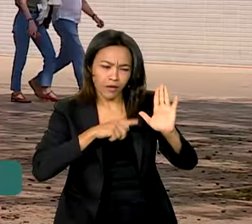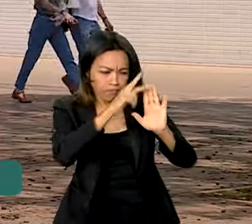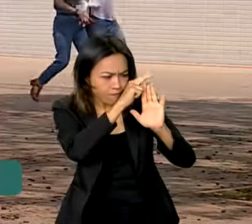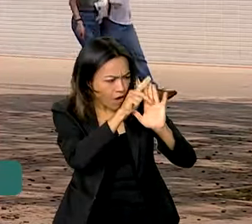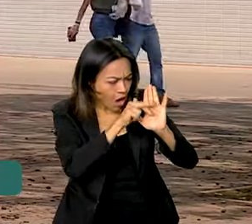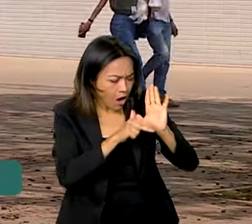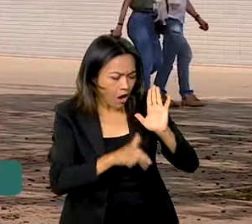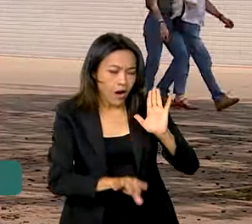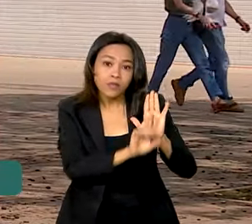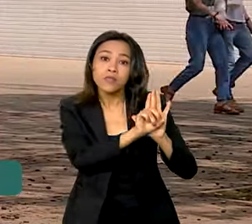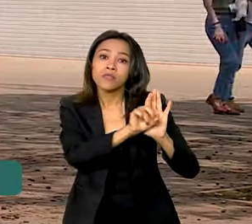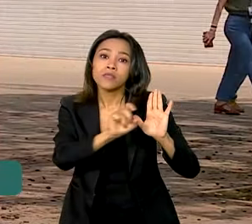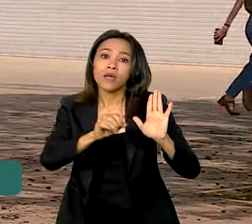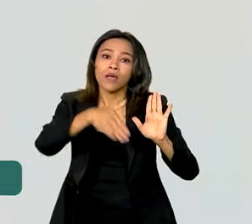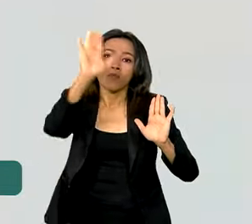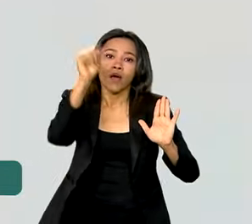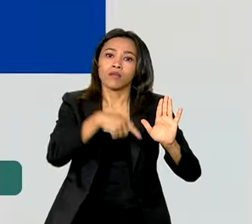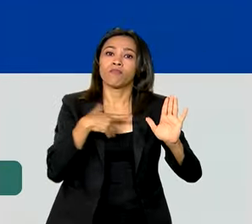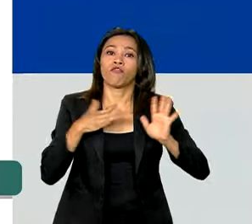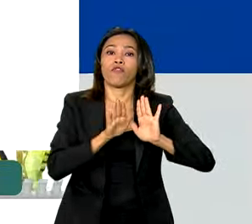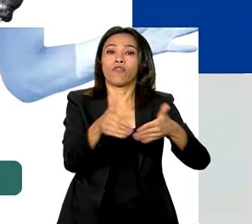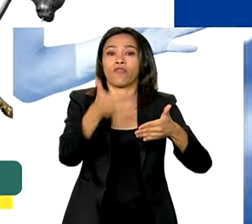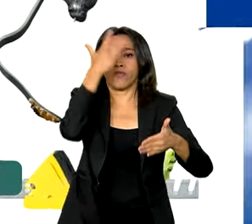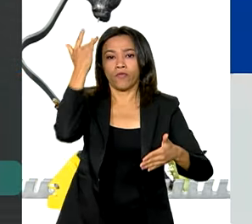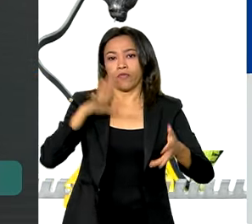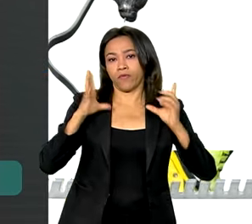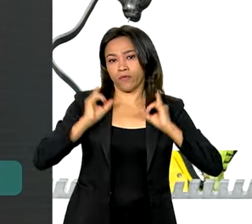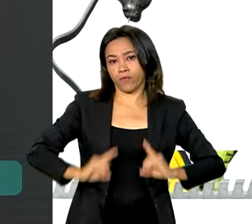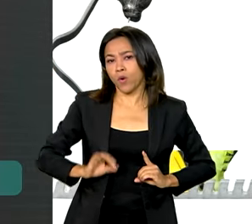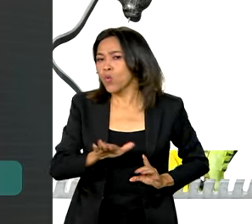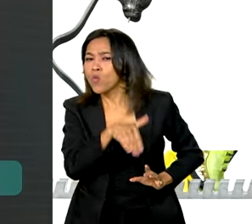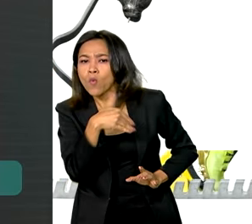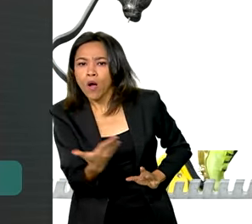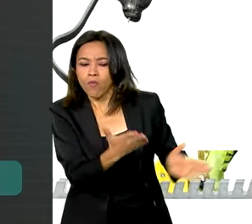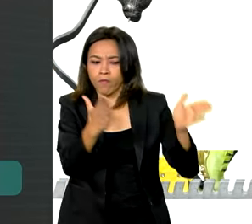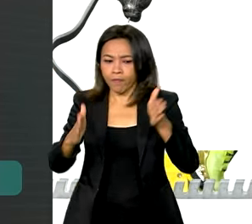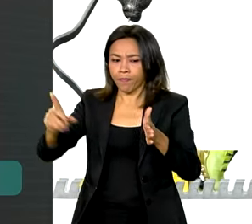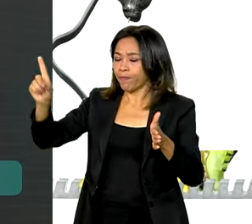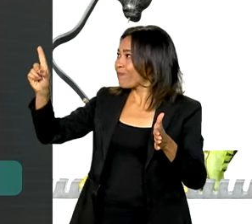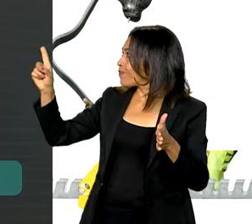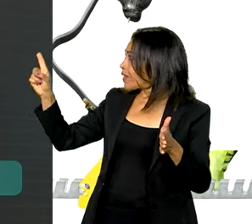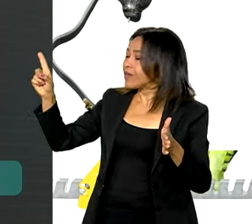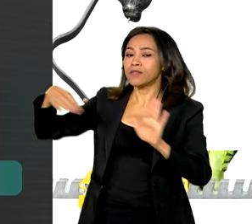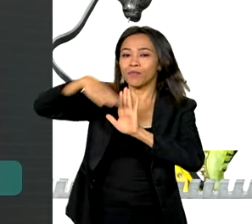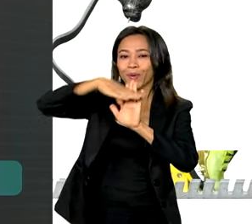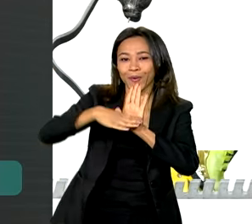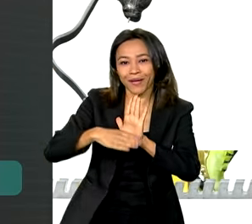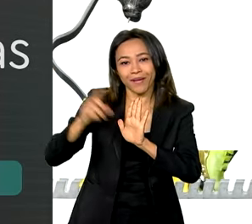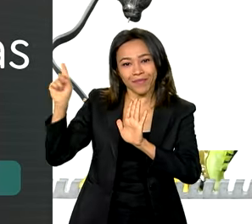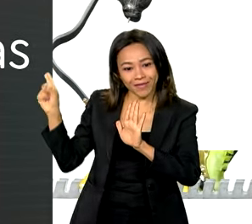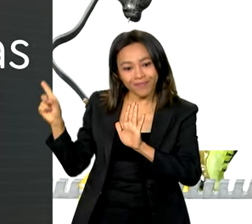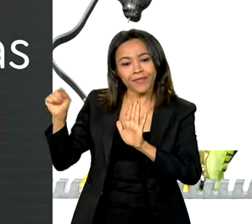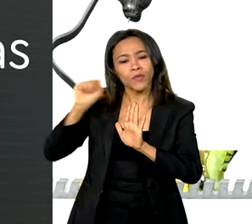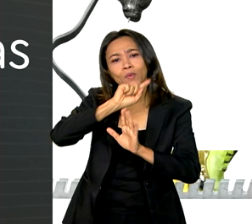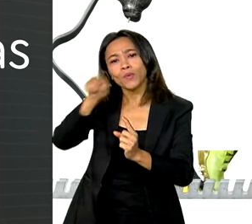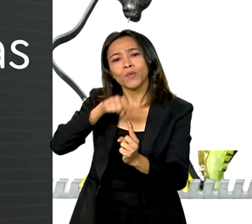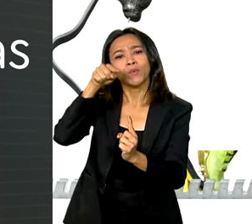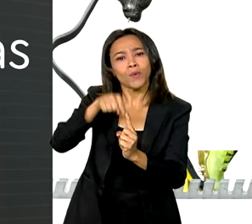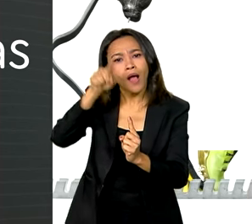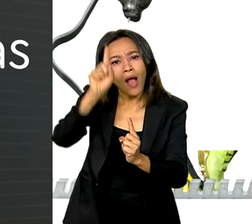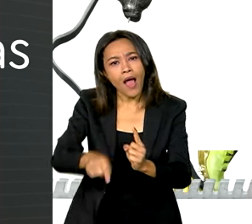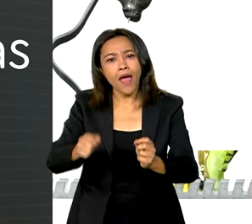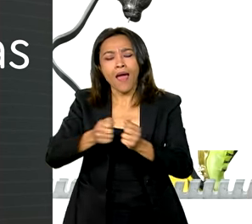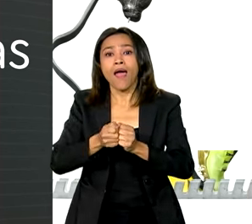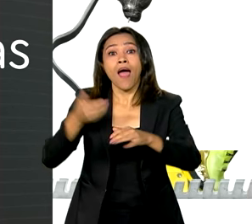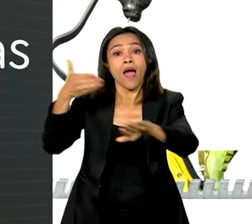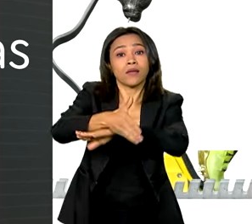para pessoas com deficiência. Entre as iniciativas estão o programa Semear Mais para Desporto, que visa democratizar